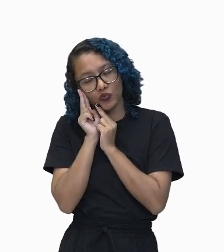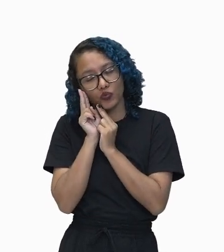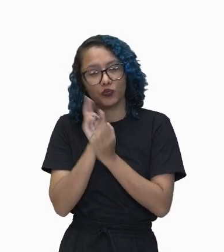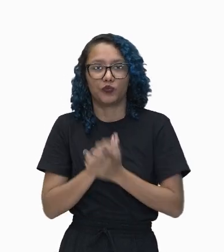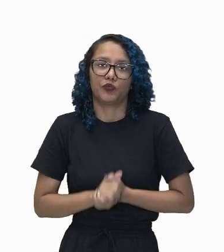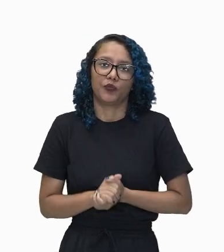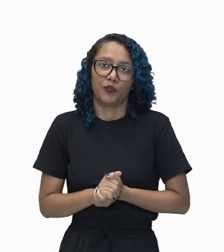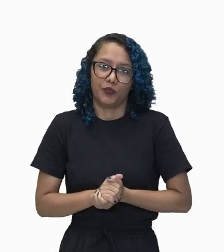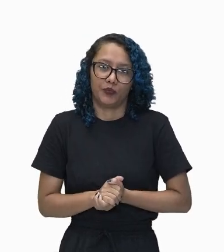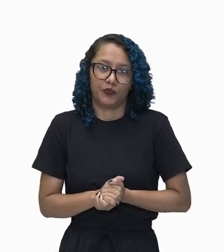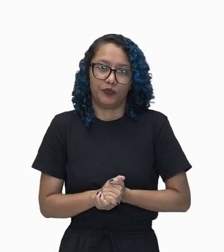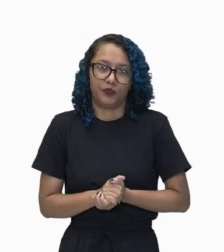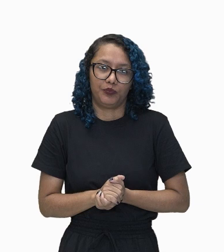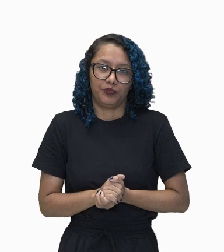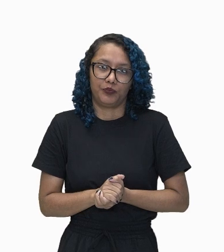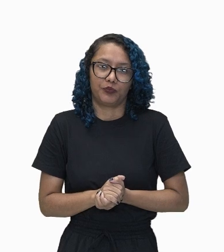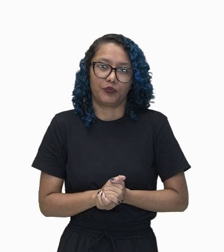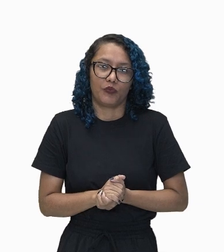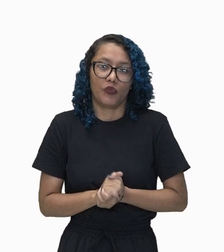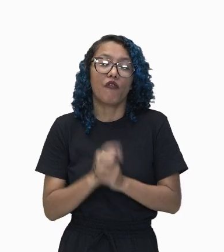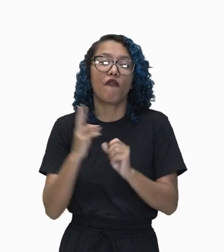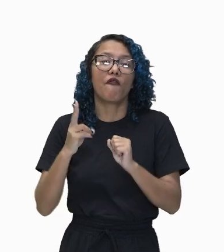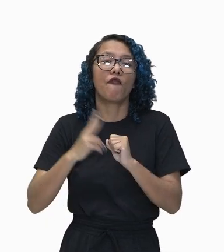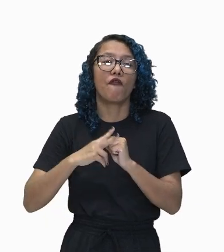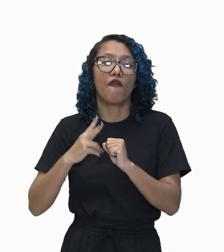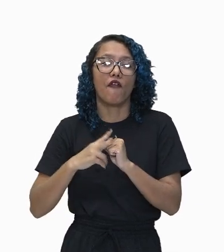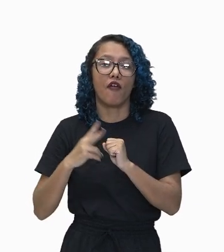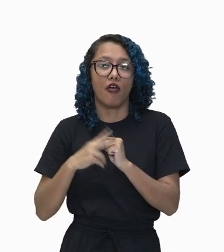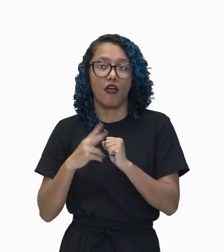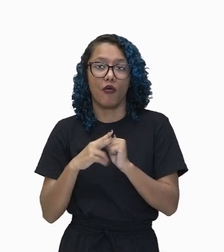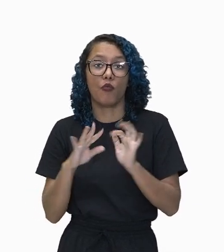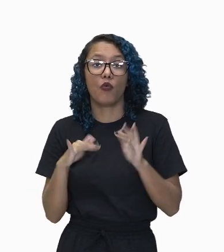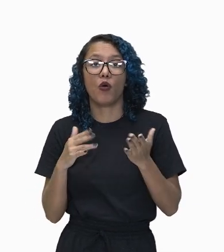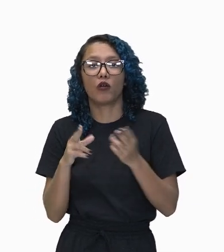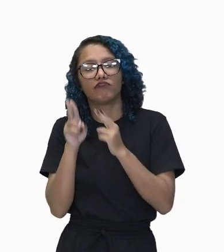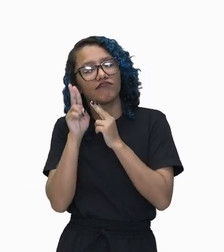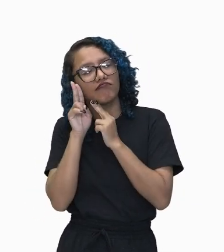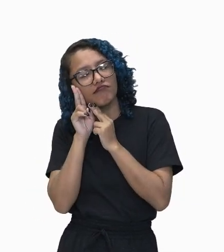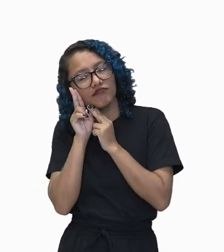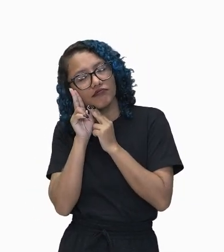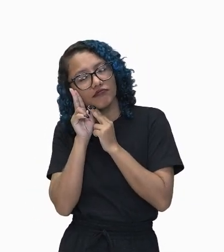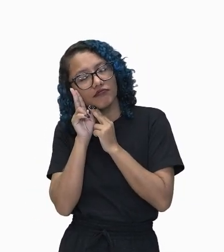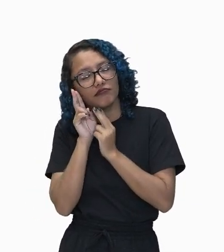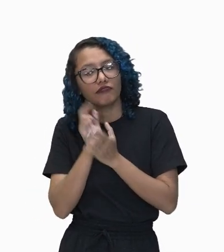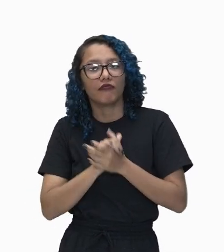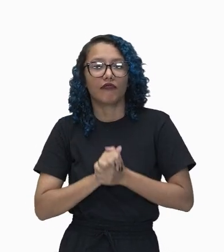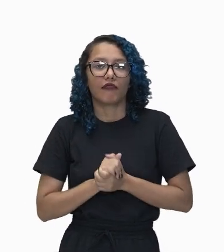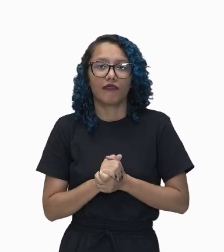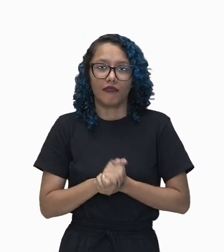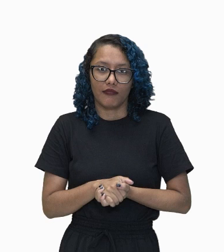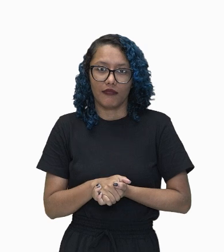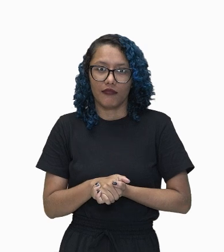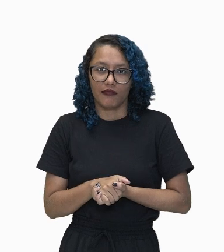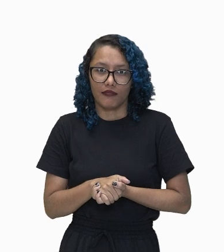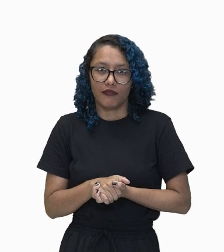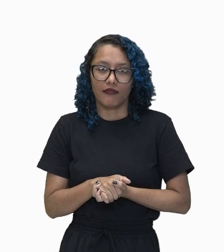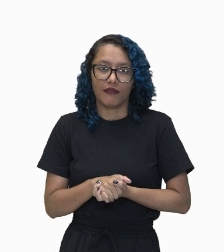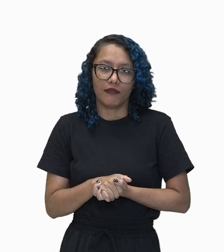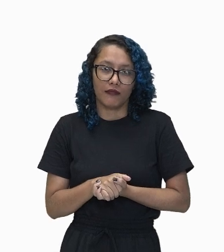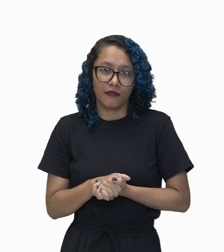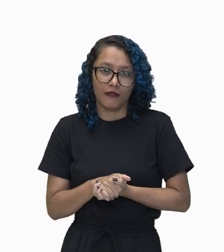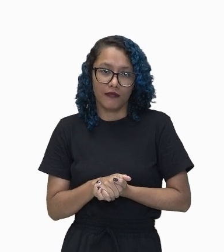o verbo, né? Olha só. O verbo cochilar. Não é isso? Ele cochilava.